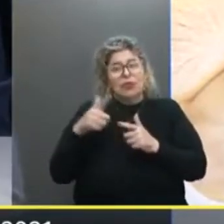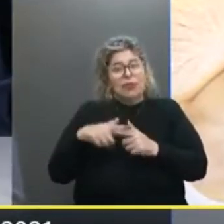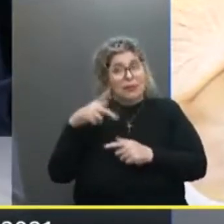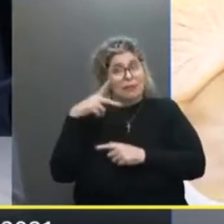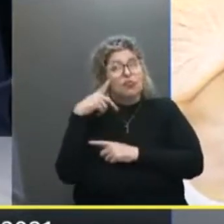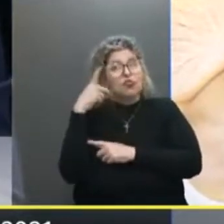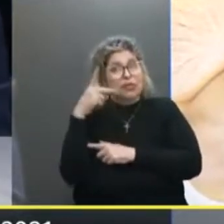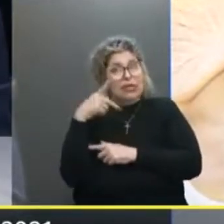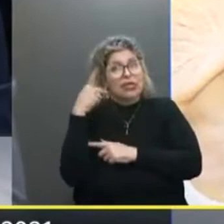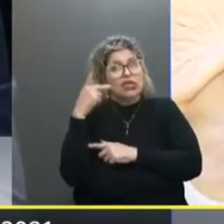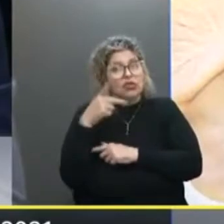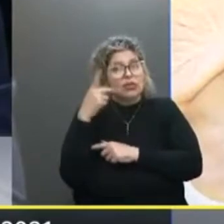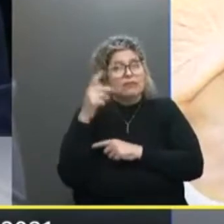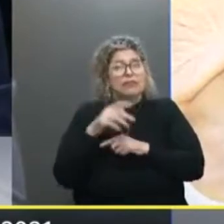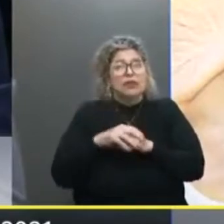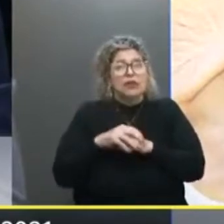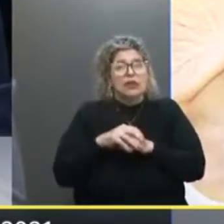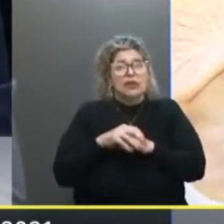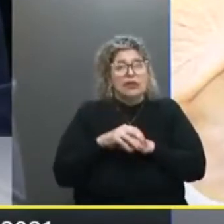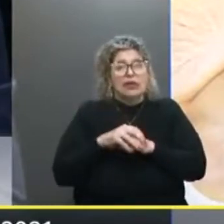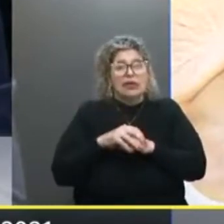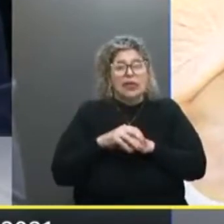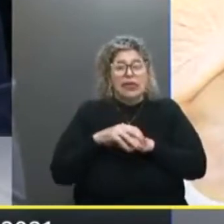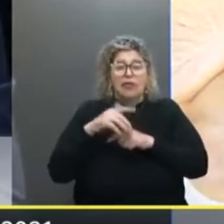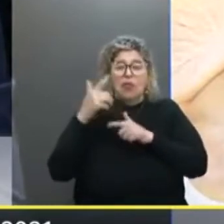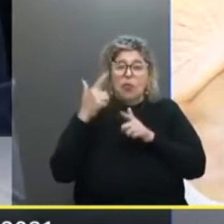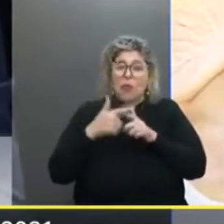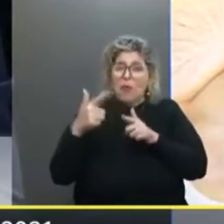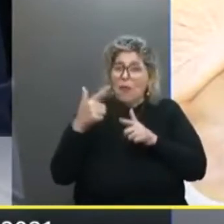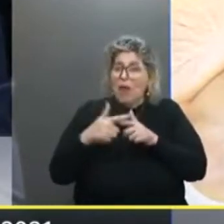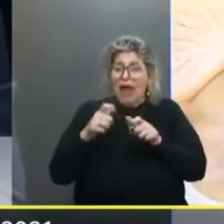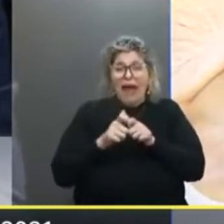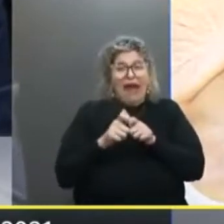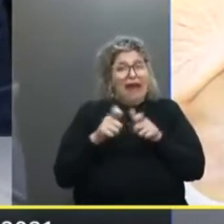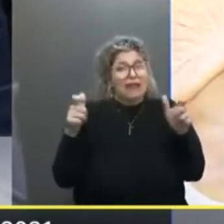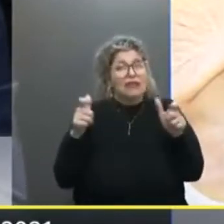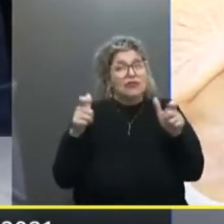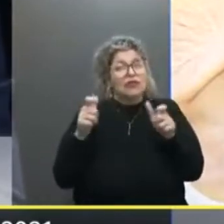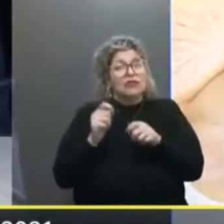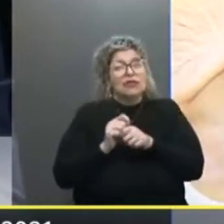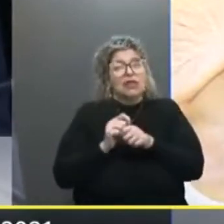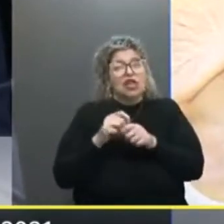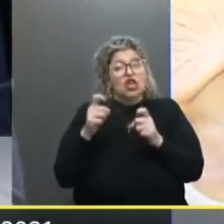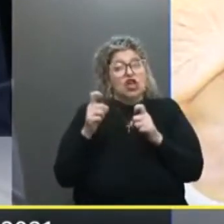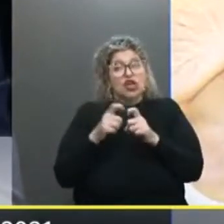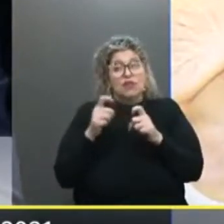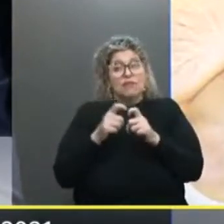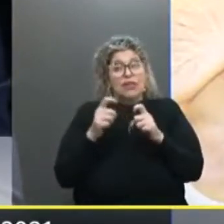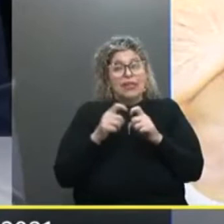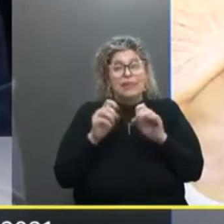Políticas Que levaram A uma polarização Muito grande E que colocaram O médico Na vitrine Como